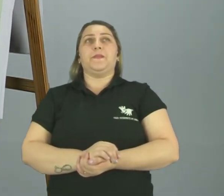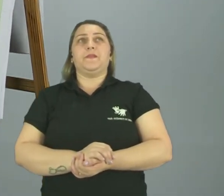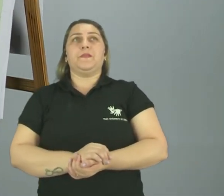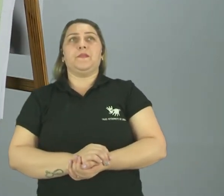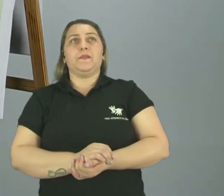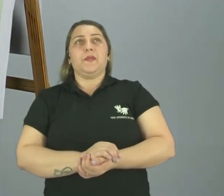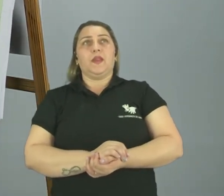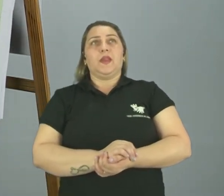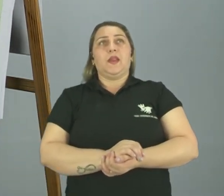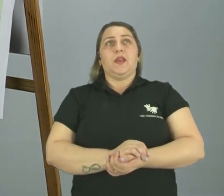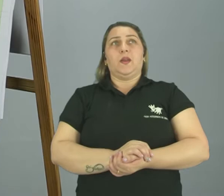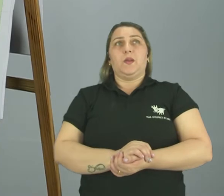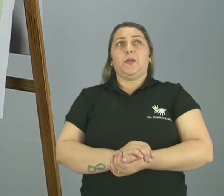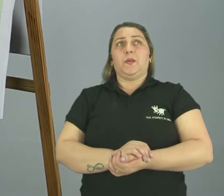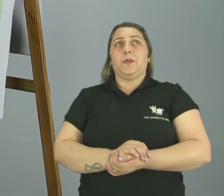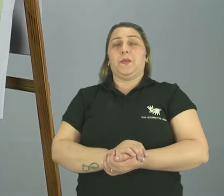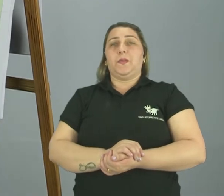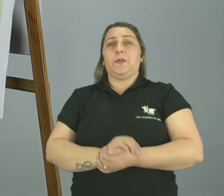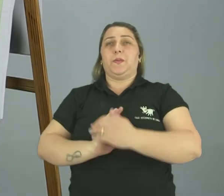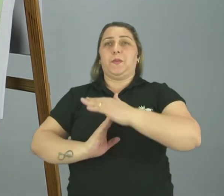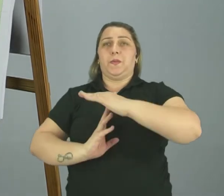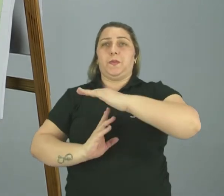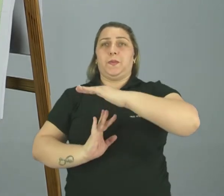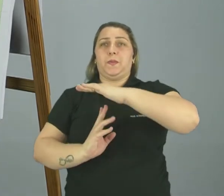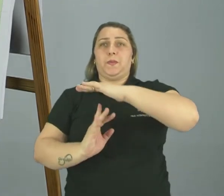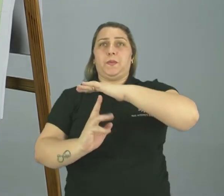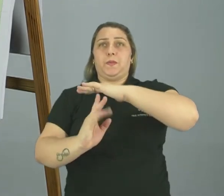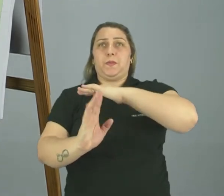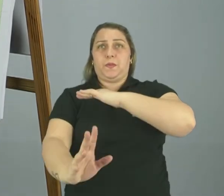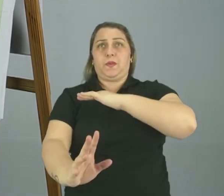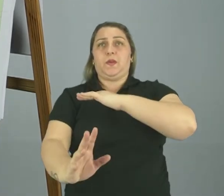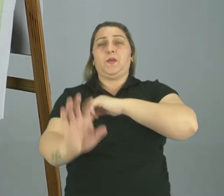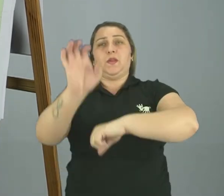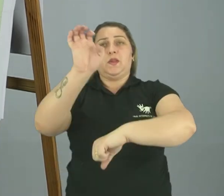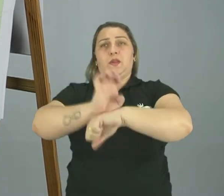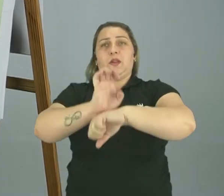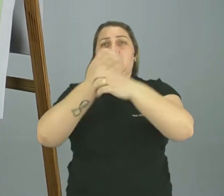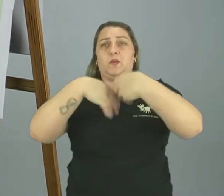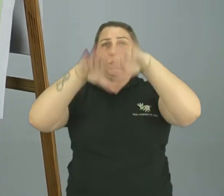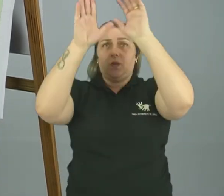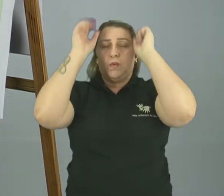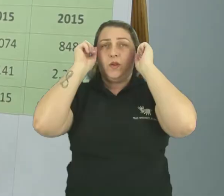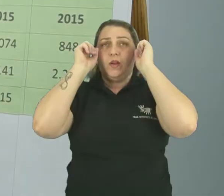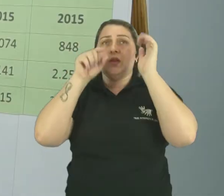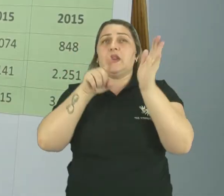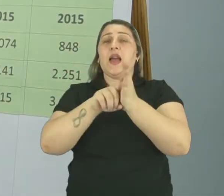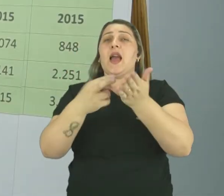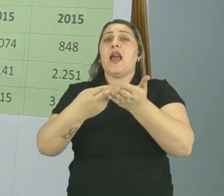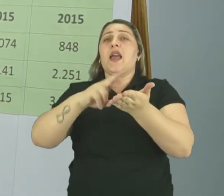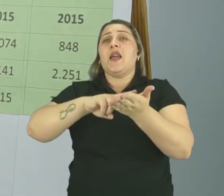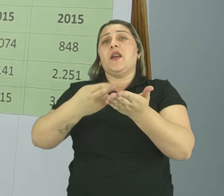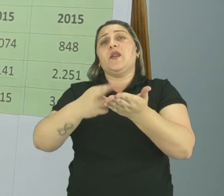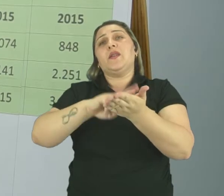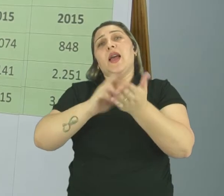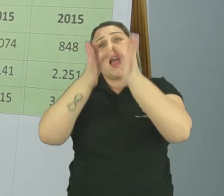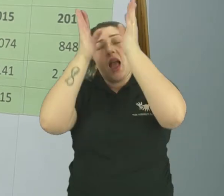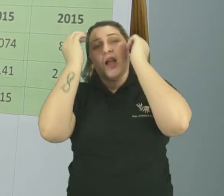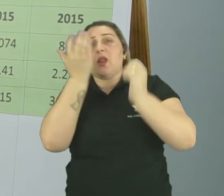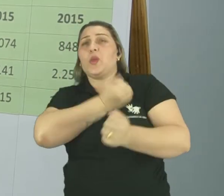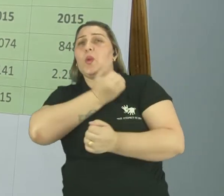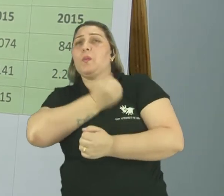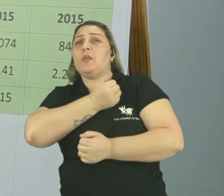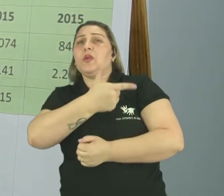Fluxo imigratório no estado do Acre Esses dados Encontram-se na revista Acre em Números de